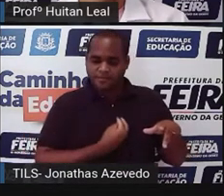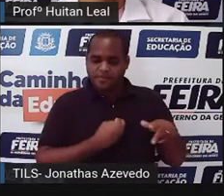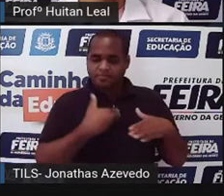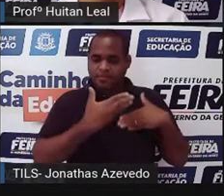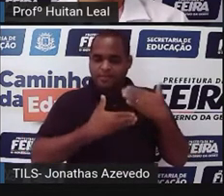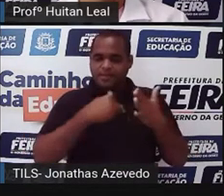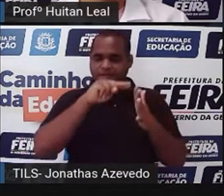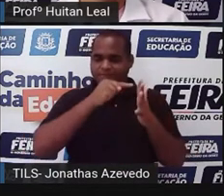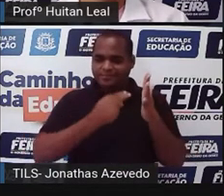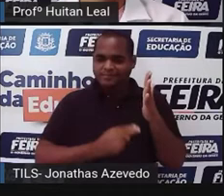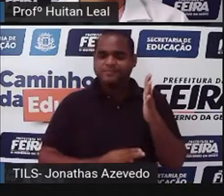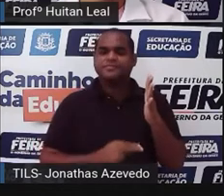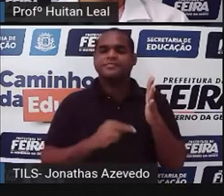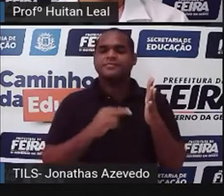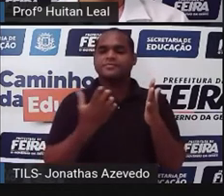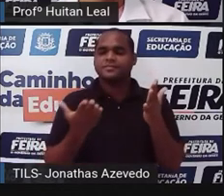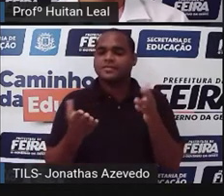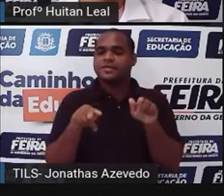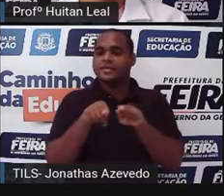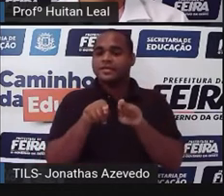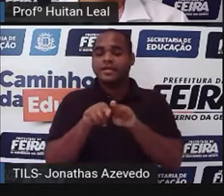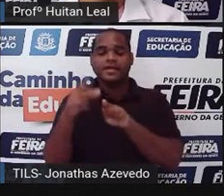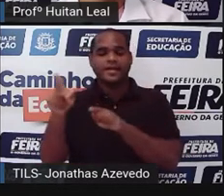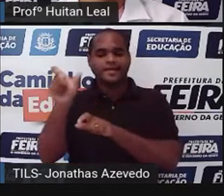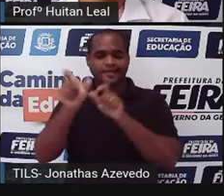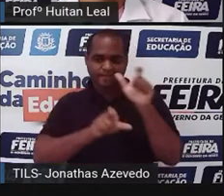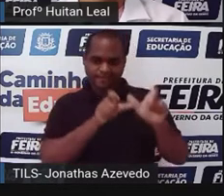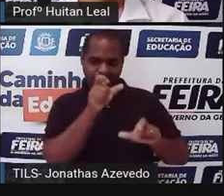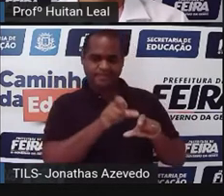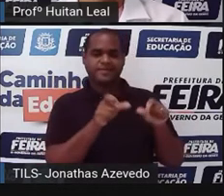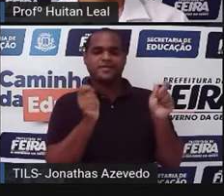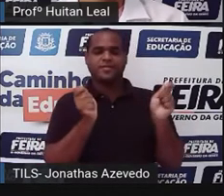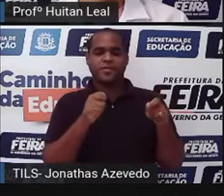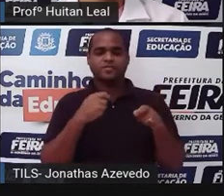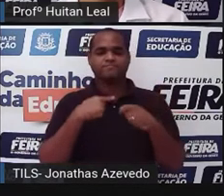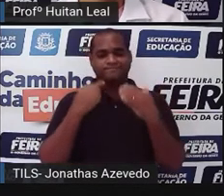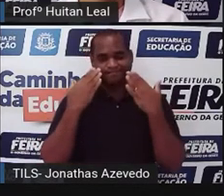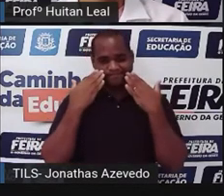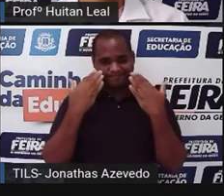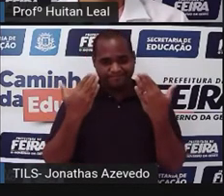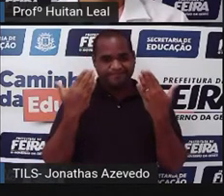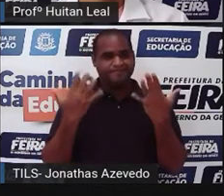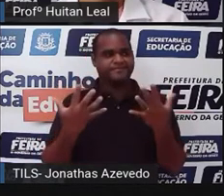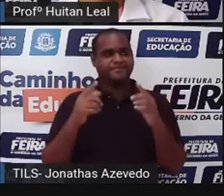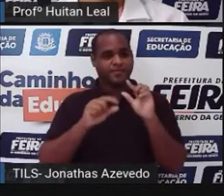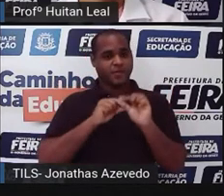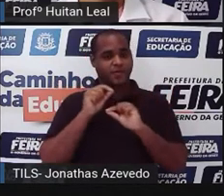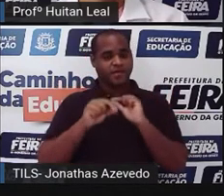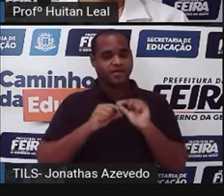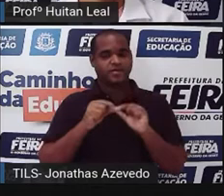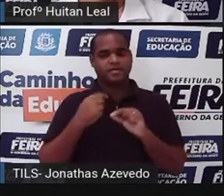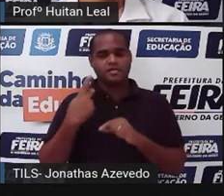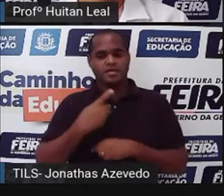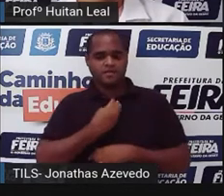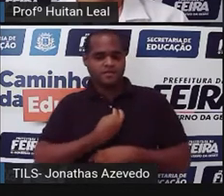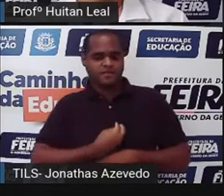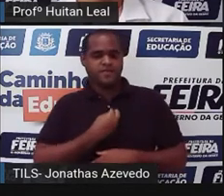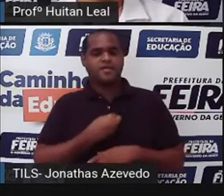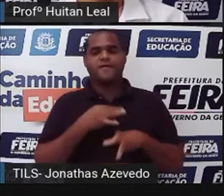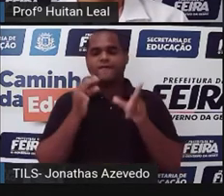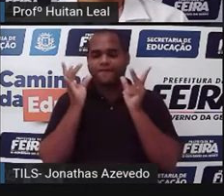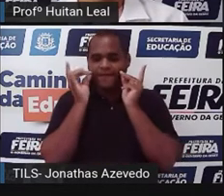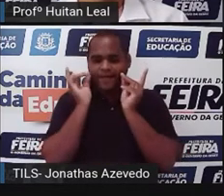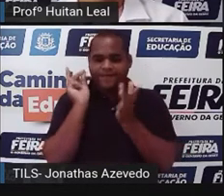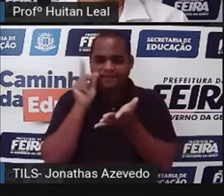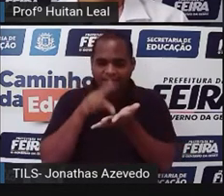narrativas. Então, esses personagens podem ser representativos da vida real, de seres